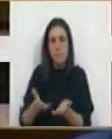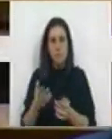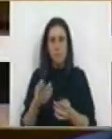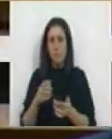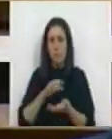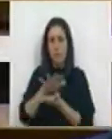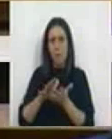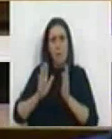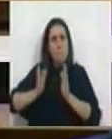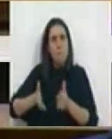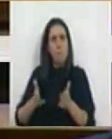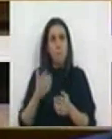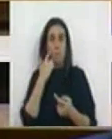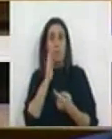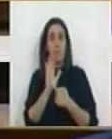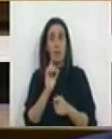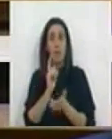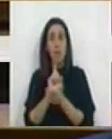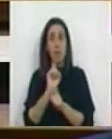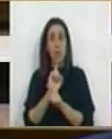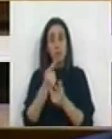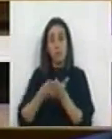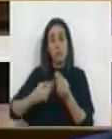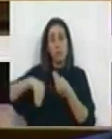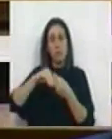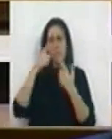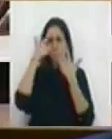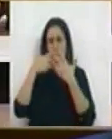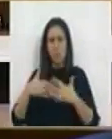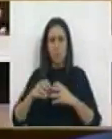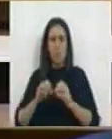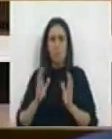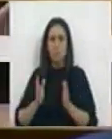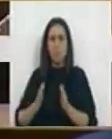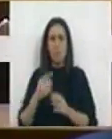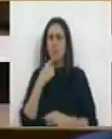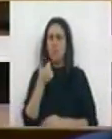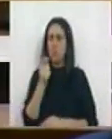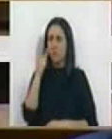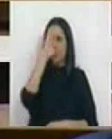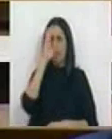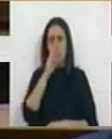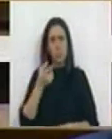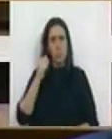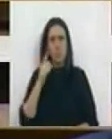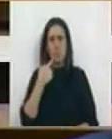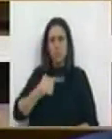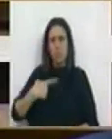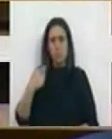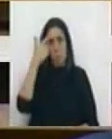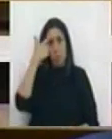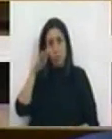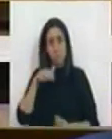não existe ruído, nomeadamente na sobretaxa, para que não haja nenhuma dúvida nem que se diga que o Bloco de Esquerda foge a qualquer questão levantada.